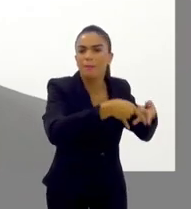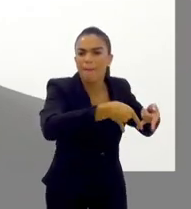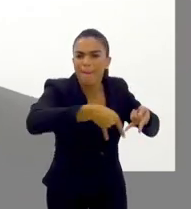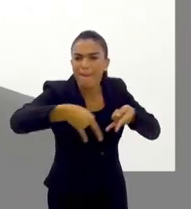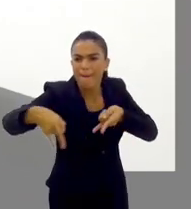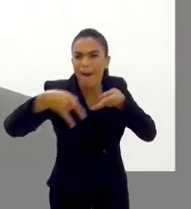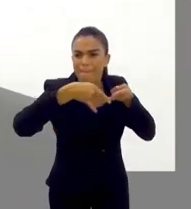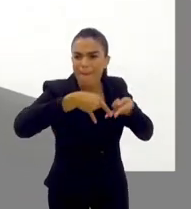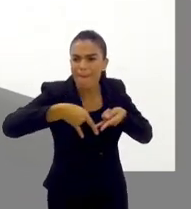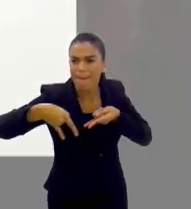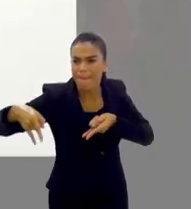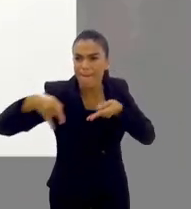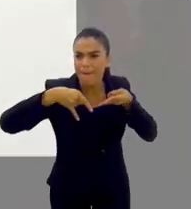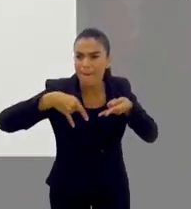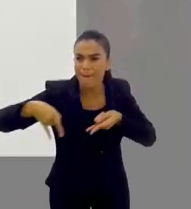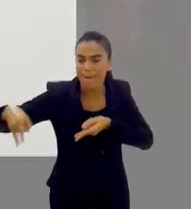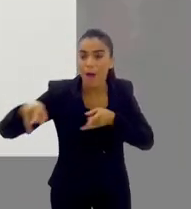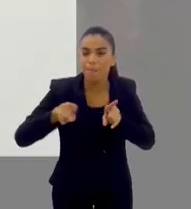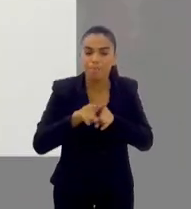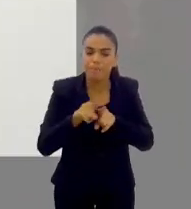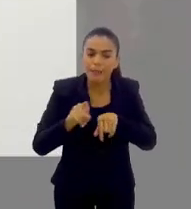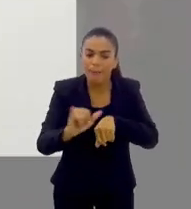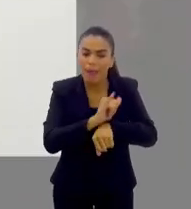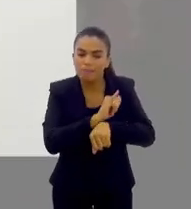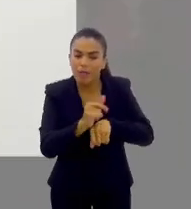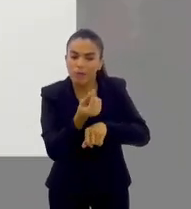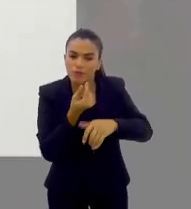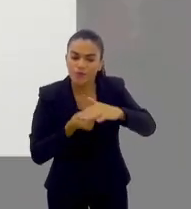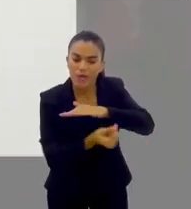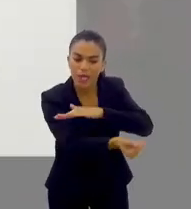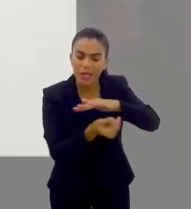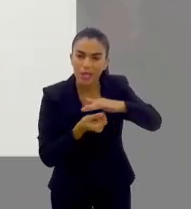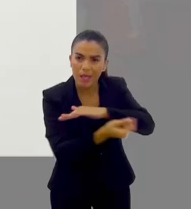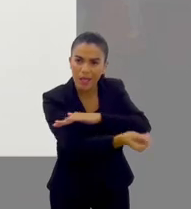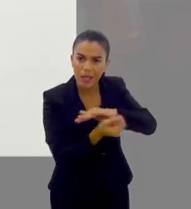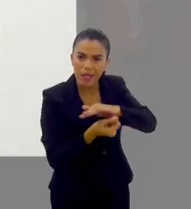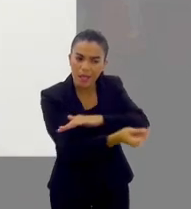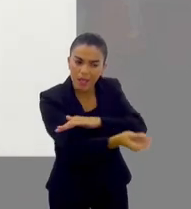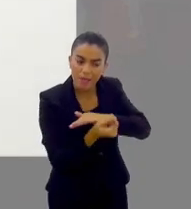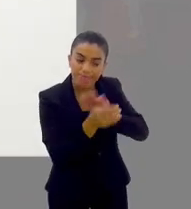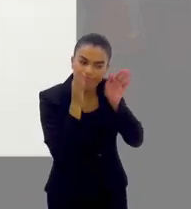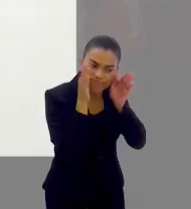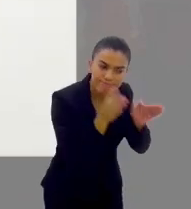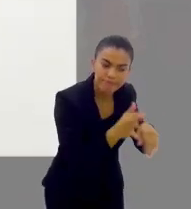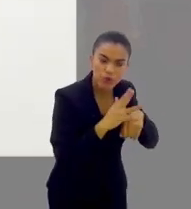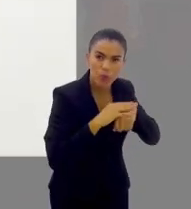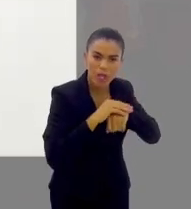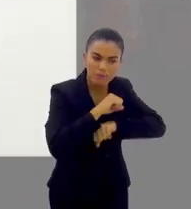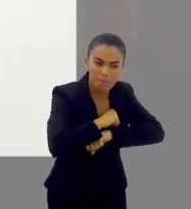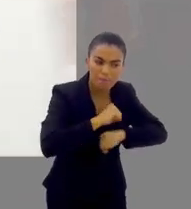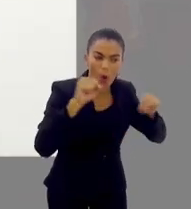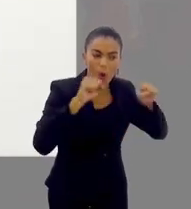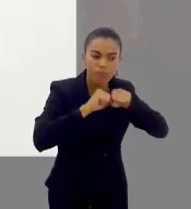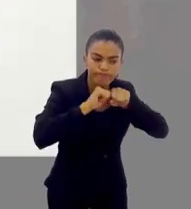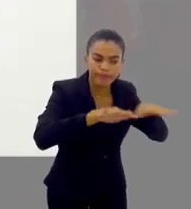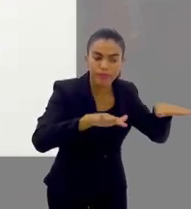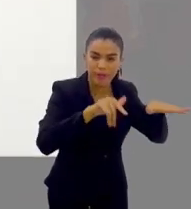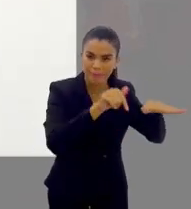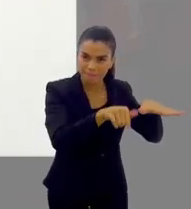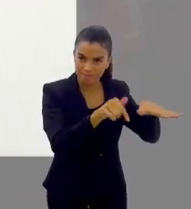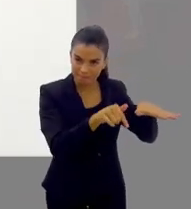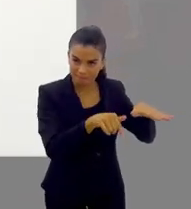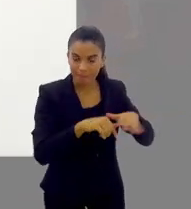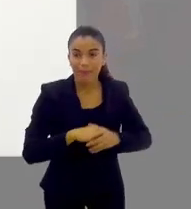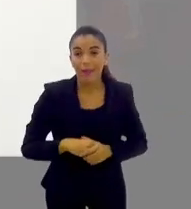quanto de leitos de internação de hospital, e de recursos financeiros mesmo, para o combate daquela doença específica que explodiu o número